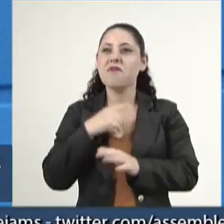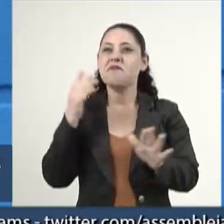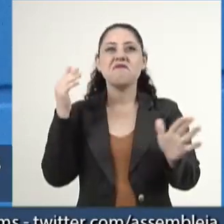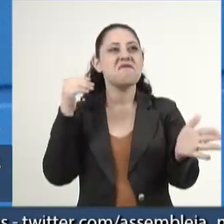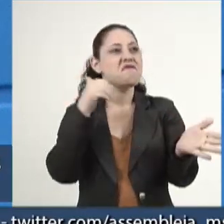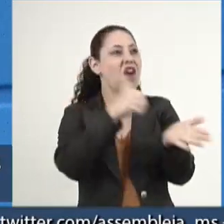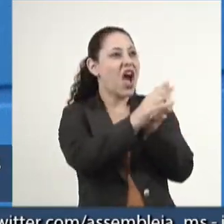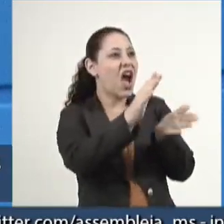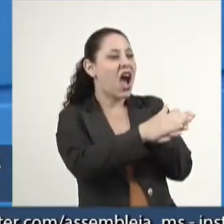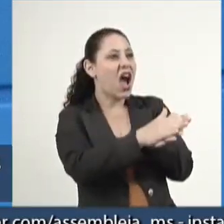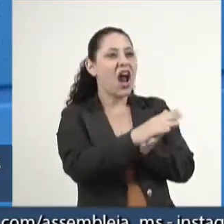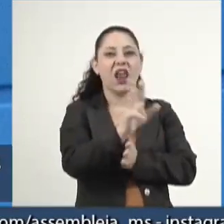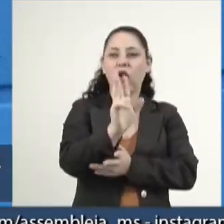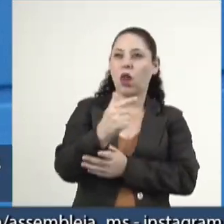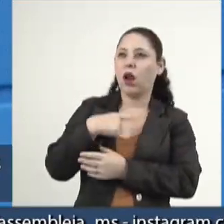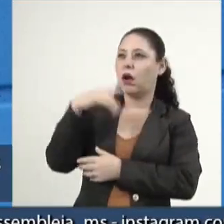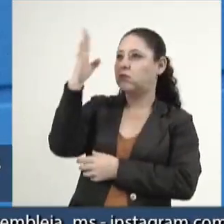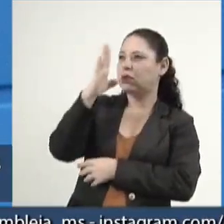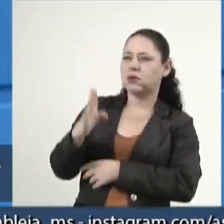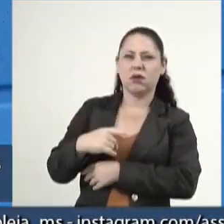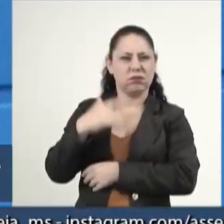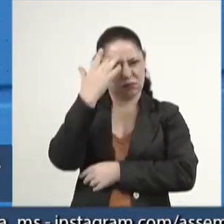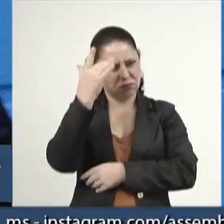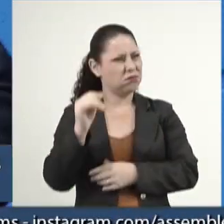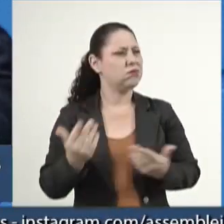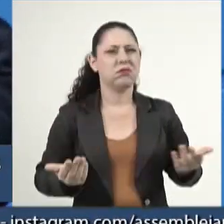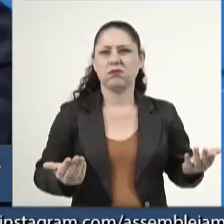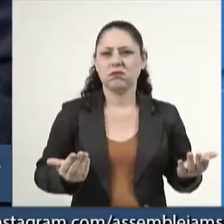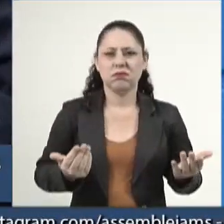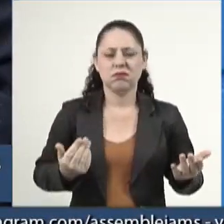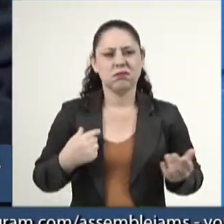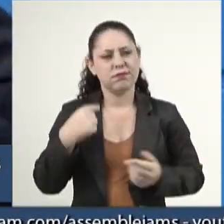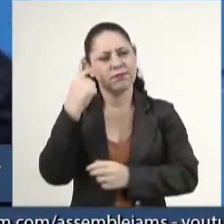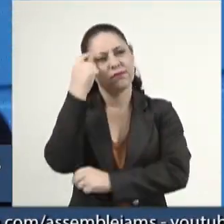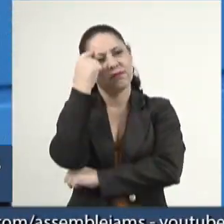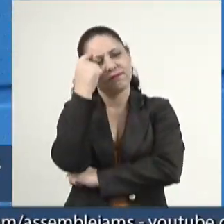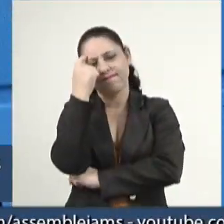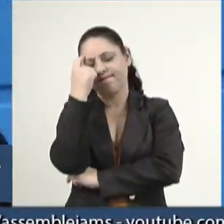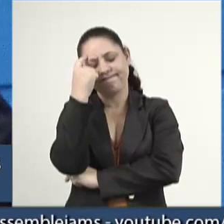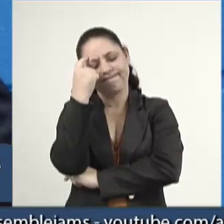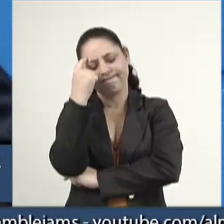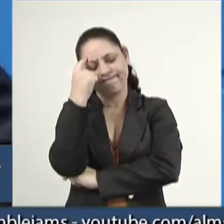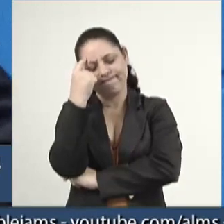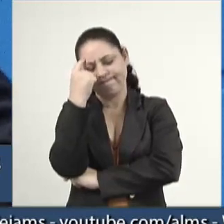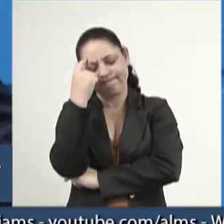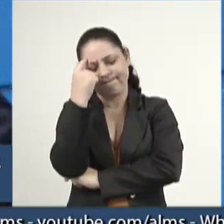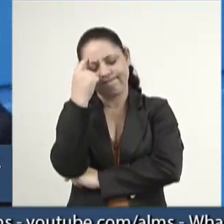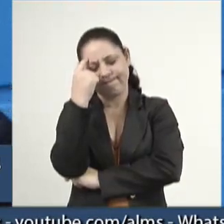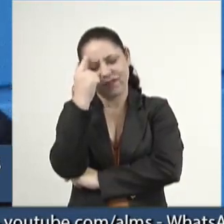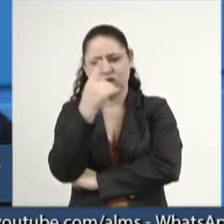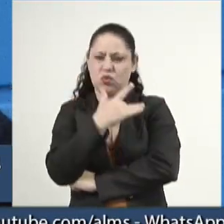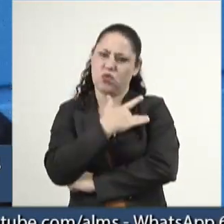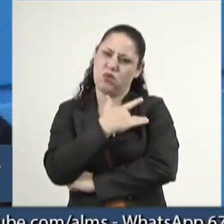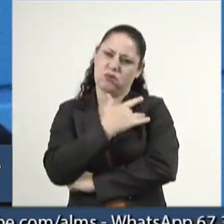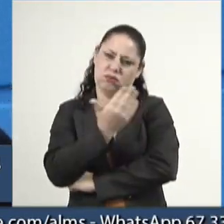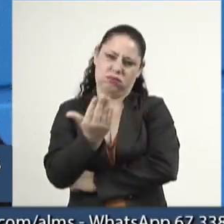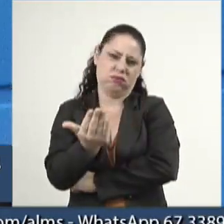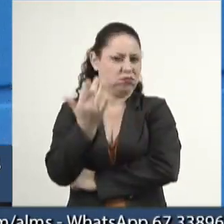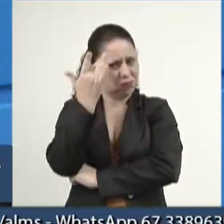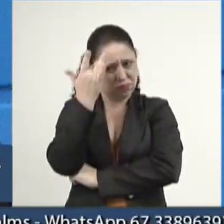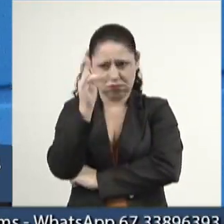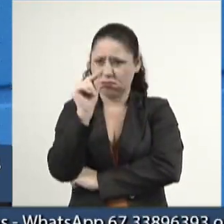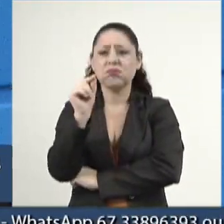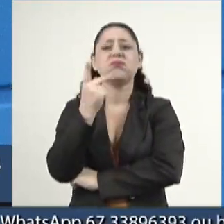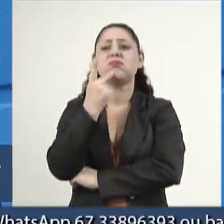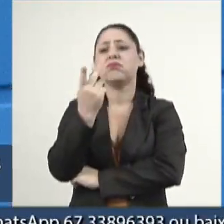Lula, só o brasileiro, eu não sei o quê, e eu fico imaginando, coitadinho desse tonto, não sabe o